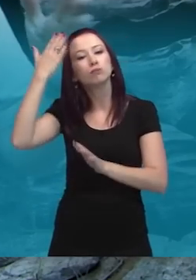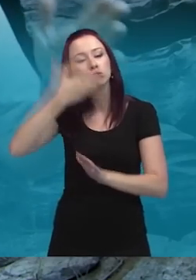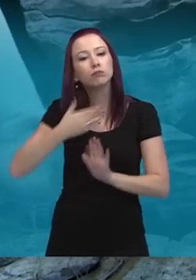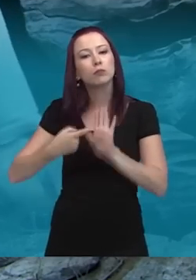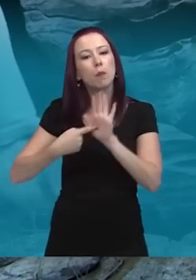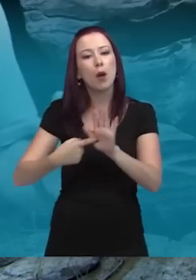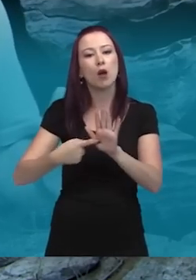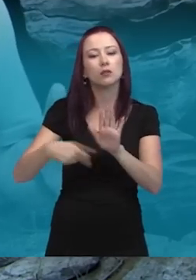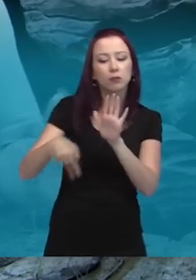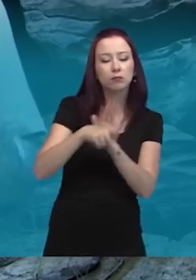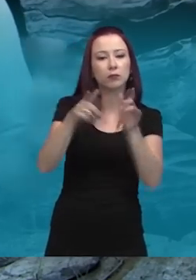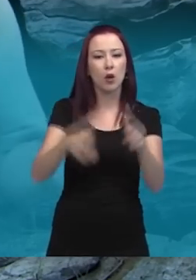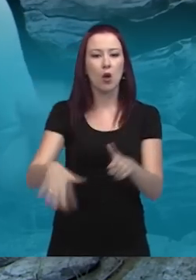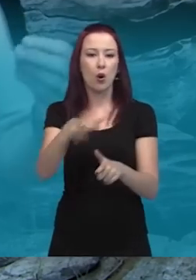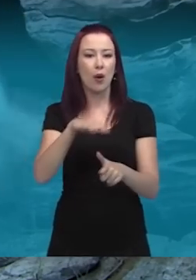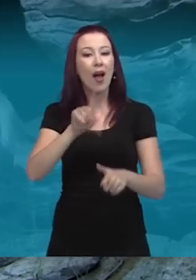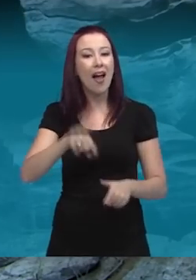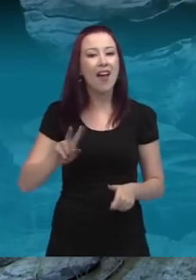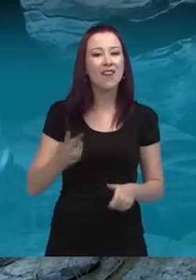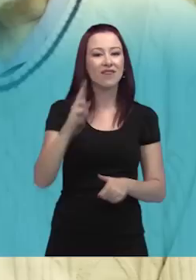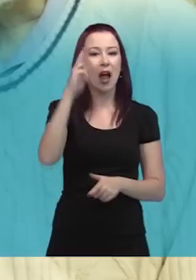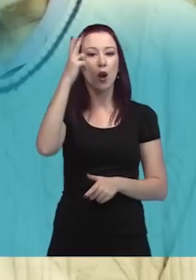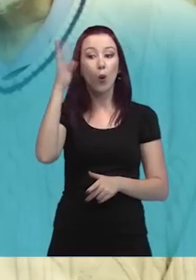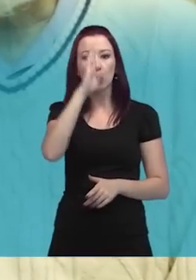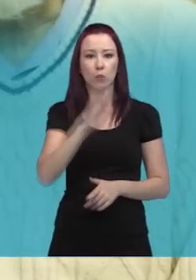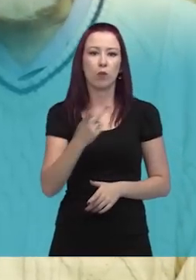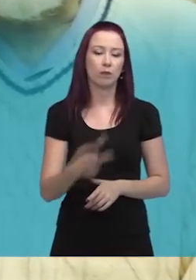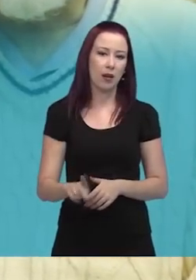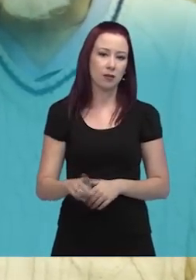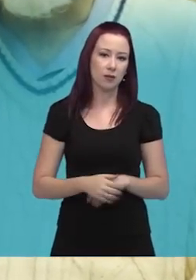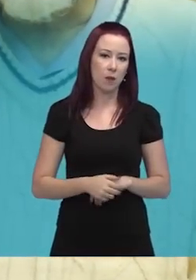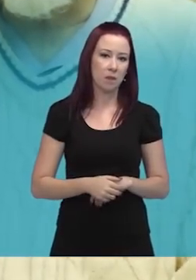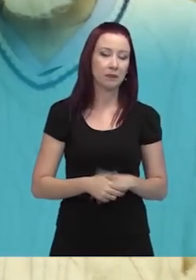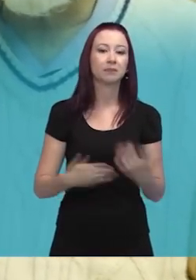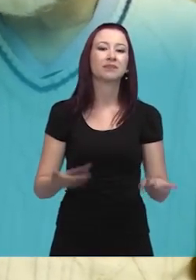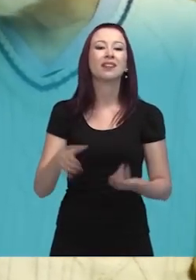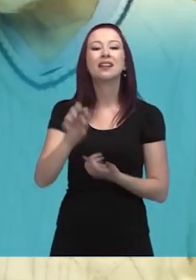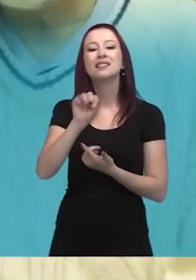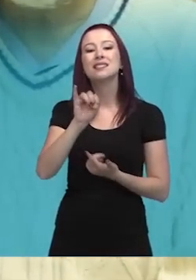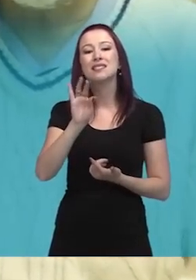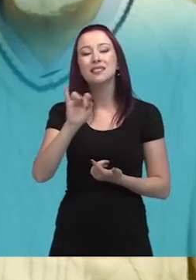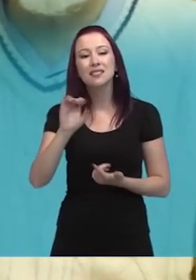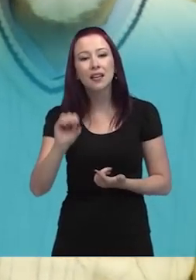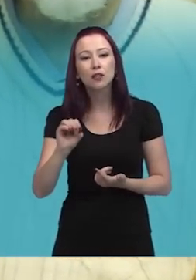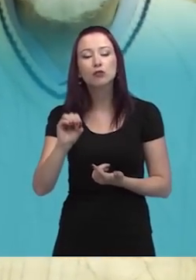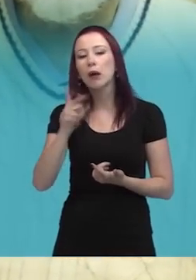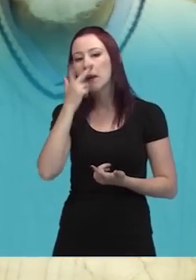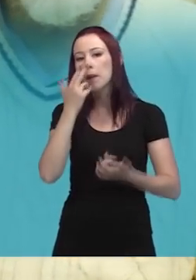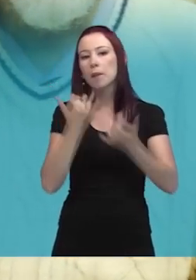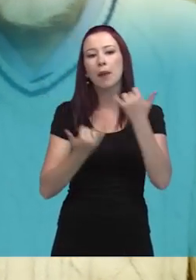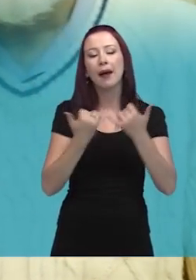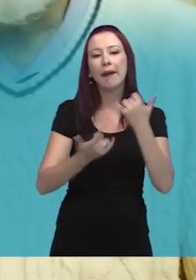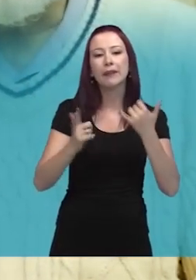região onde ele está. É como a gente chama, é um valor nacional. Qualquer sítio é importante, na medida que é mais um tijolo da